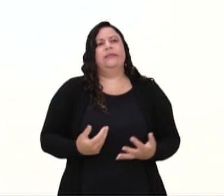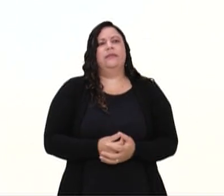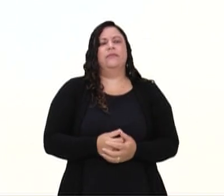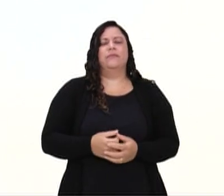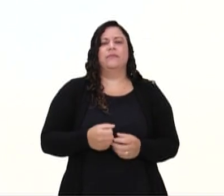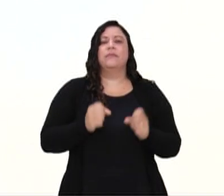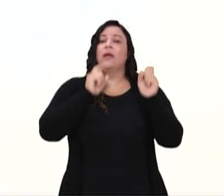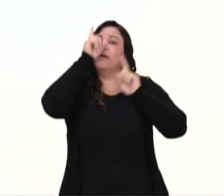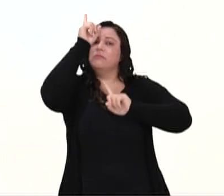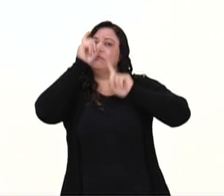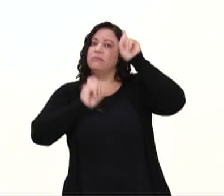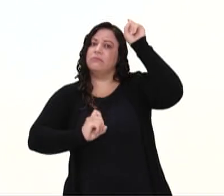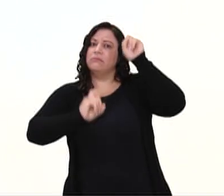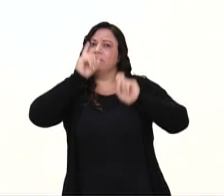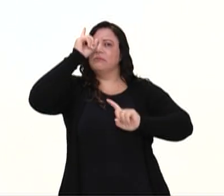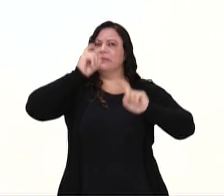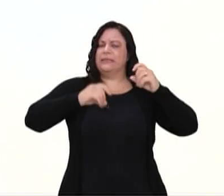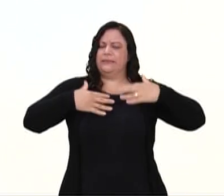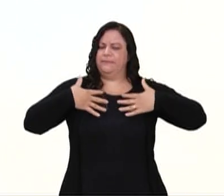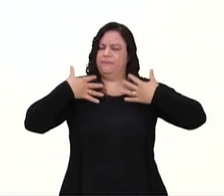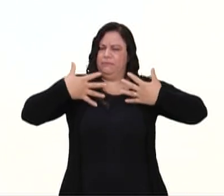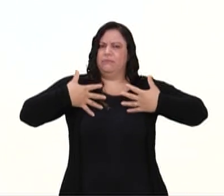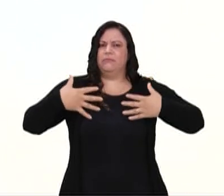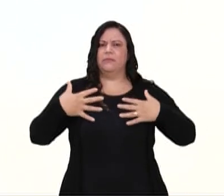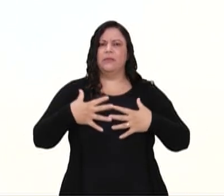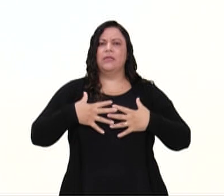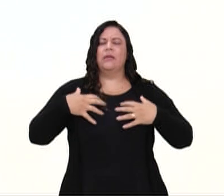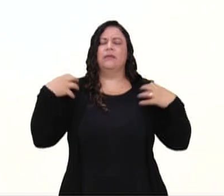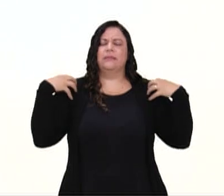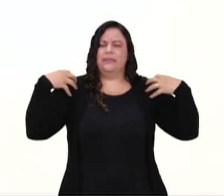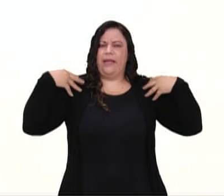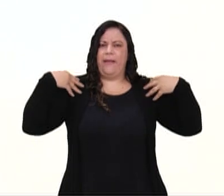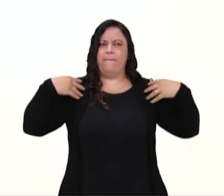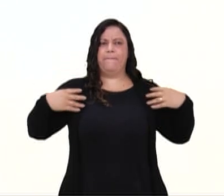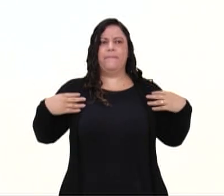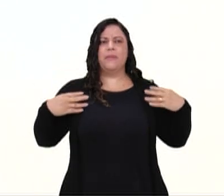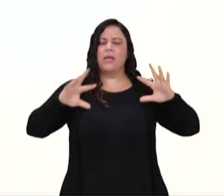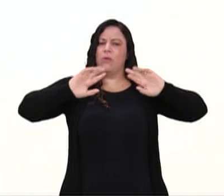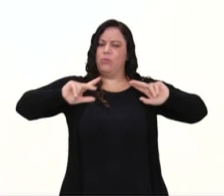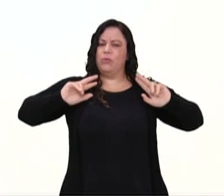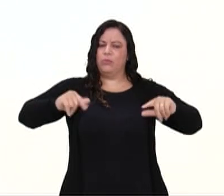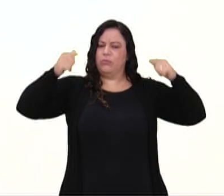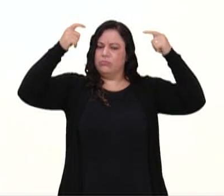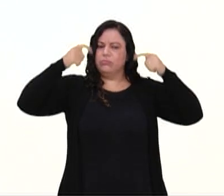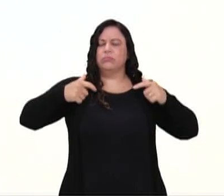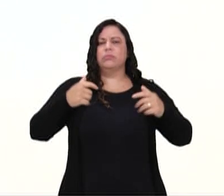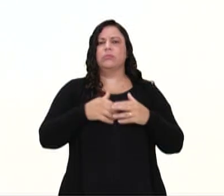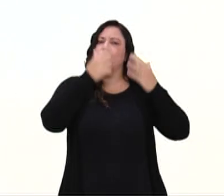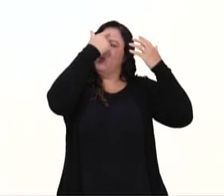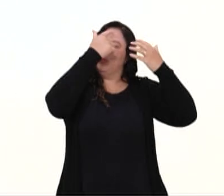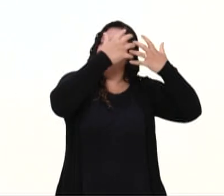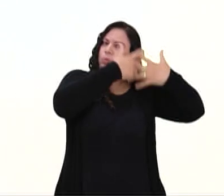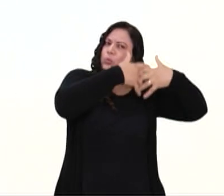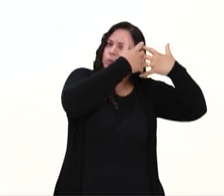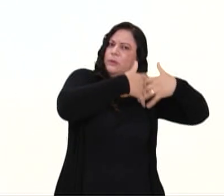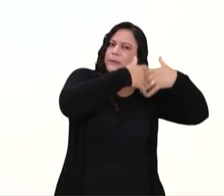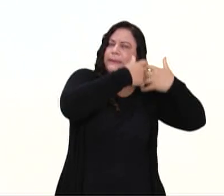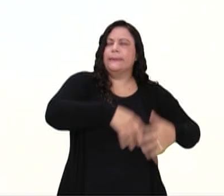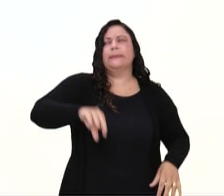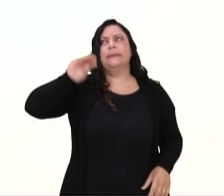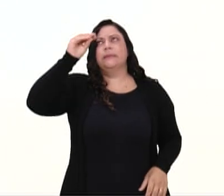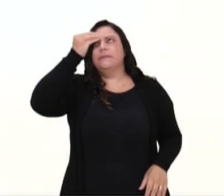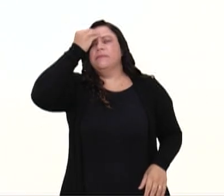de expressão, tonifica os músculos, melhora a postura, estimula o cérebro e a memória, porque tem que estar